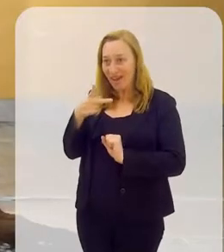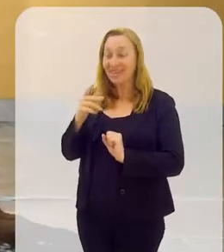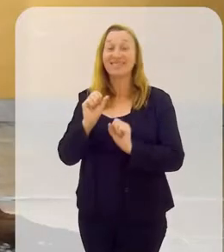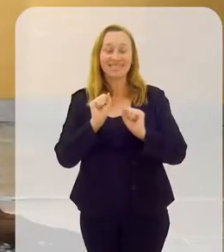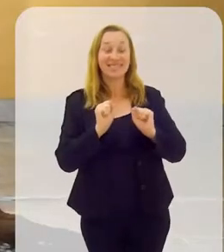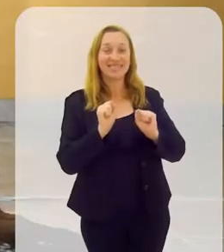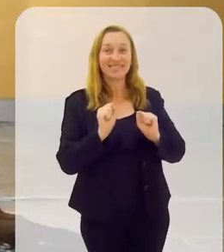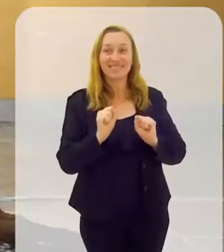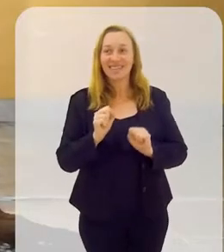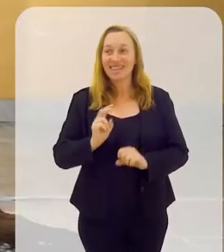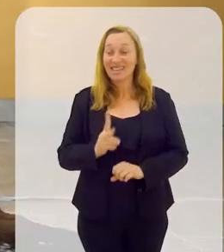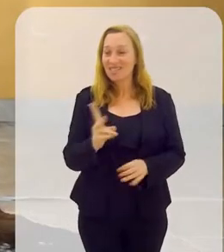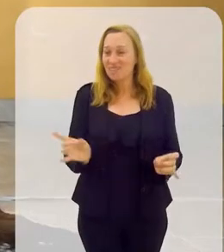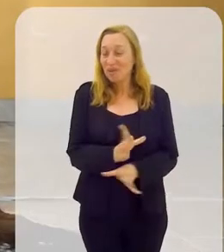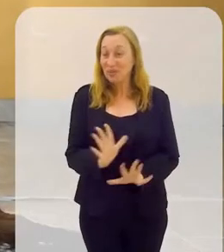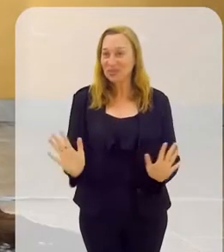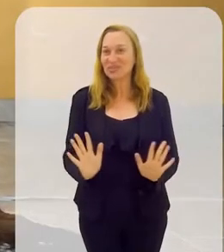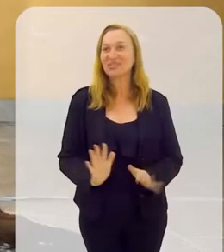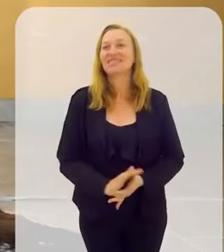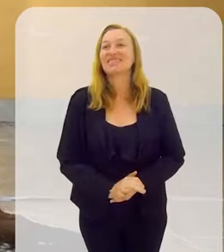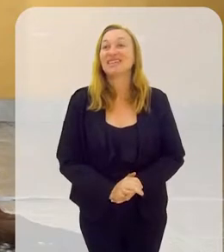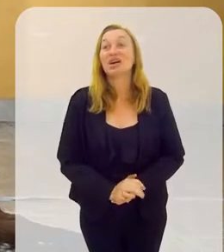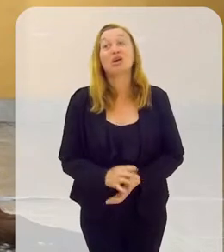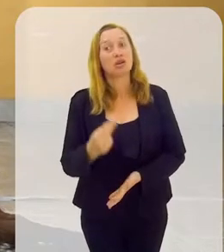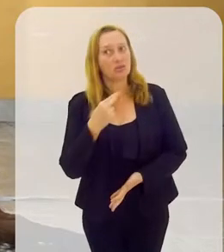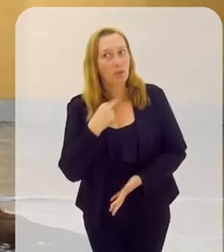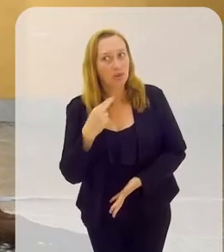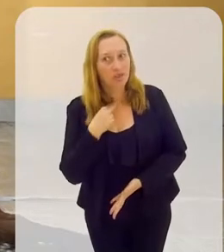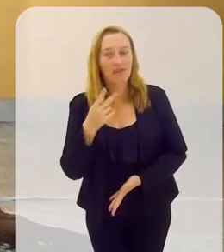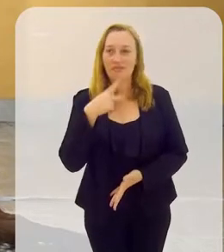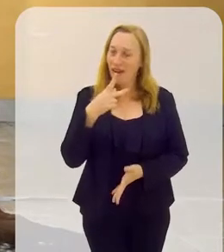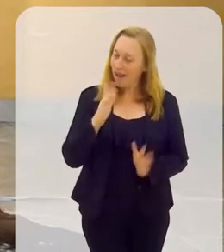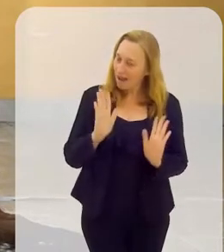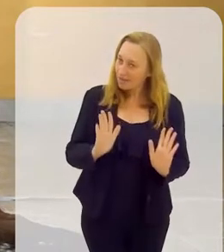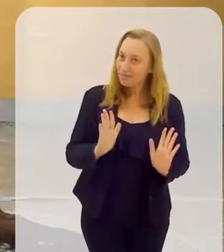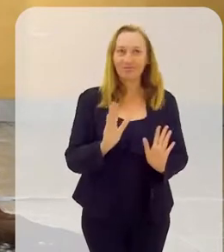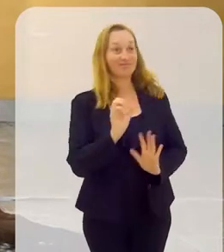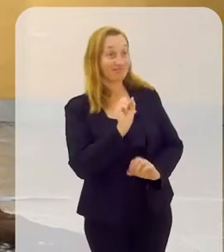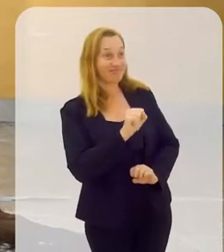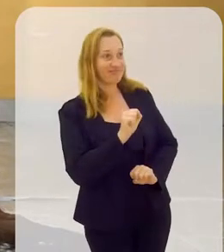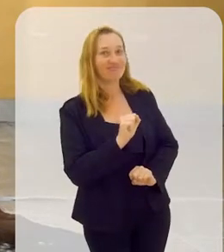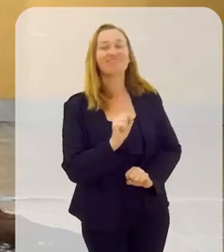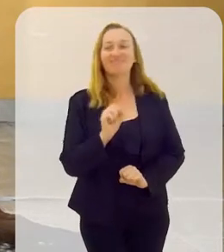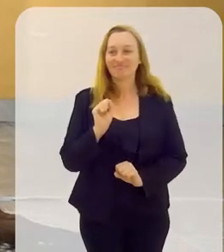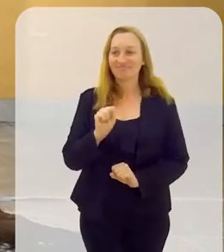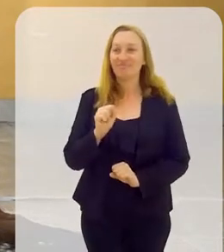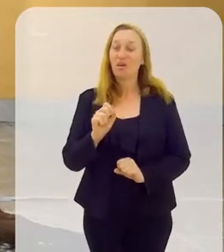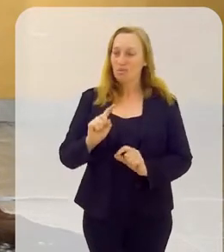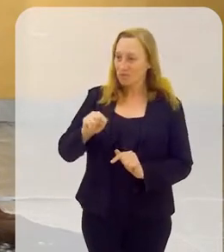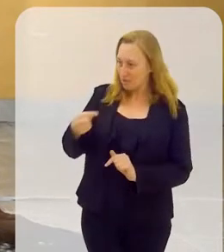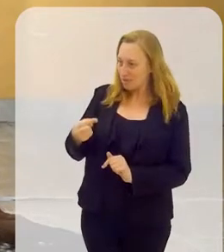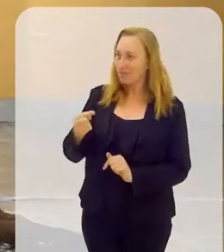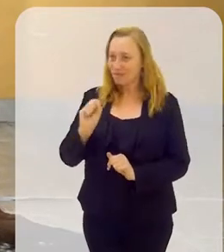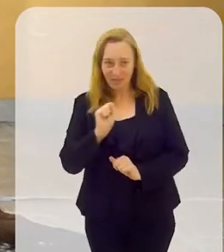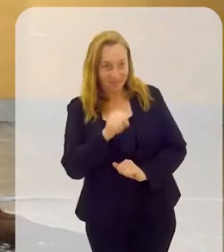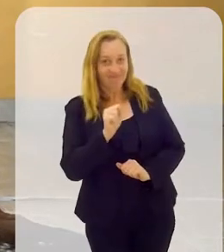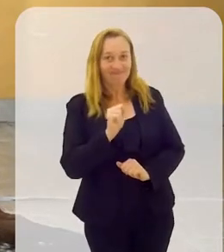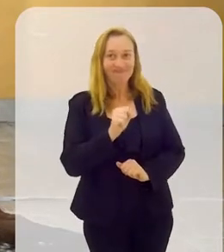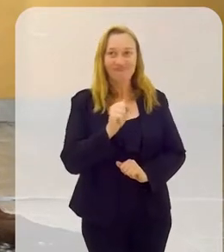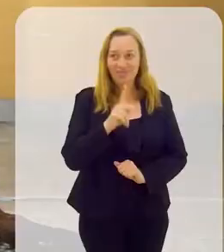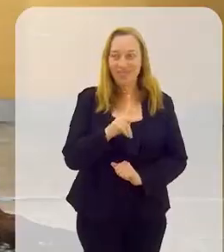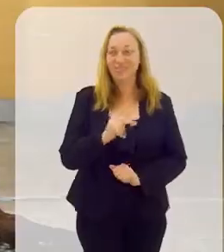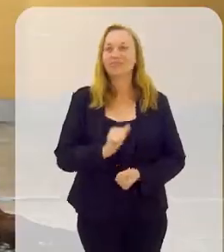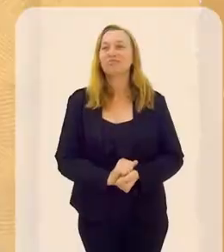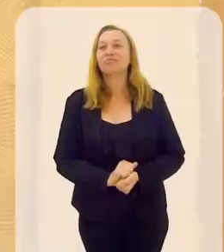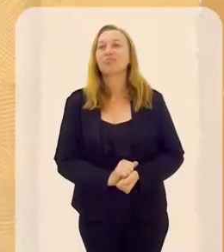para falar? Vamos, estou sempre pronto. Aquilo que não puder falar, você pula. Está certo? Ok.